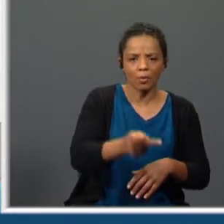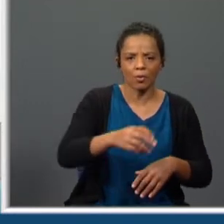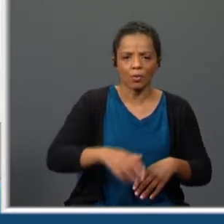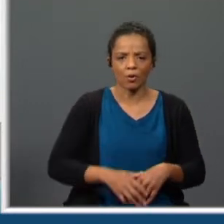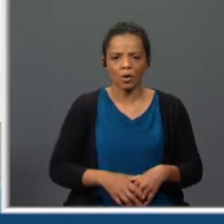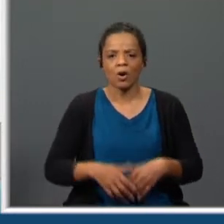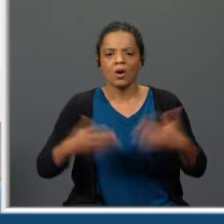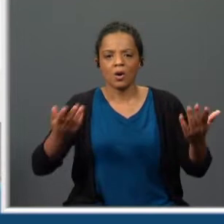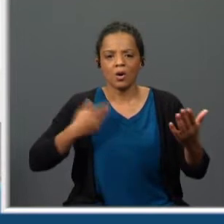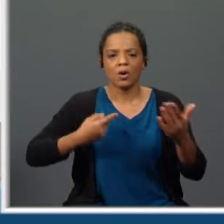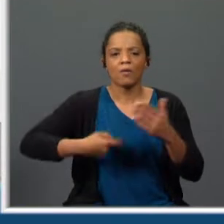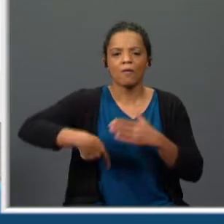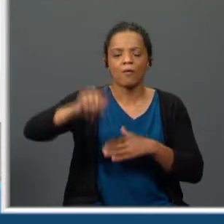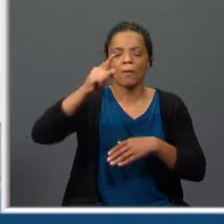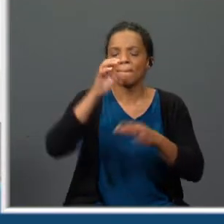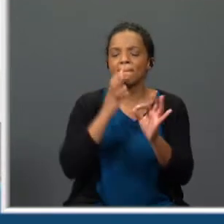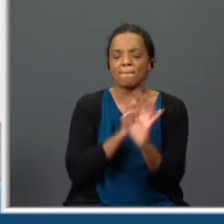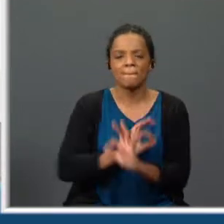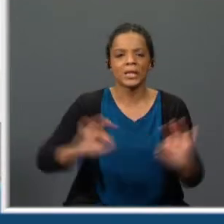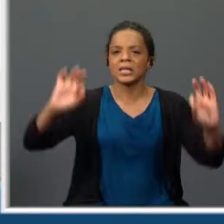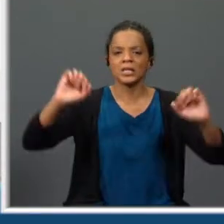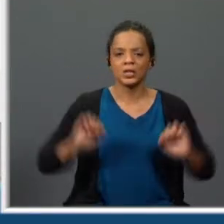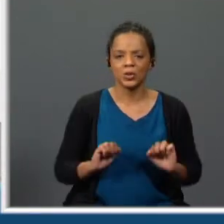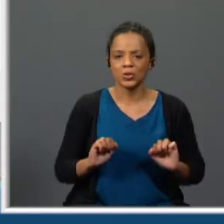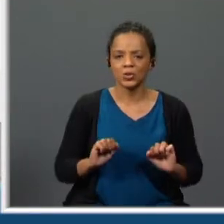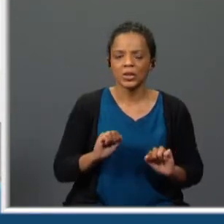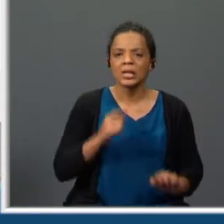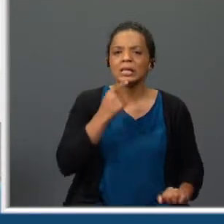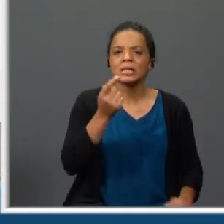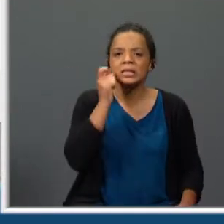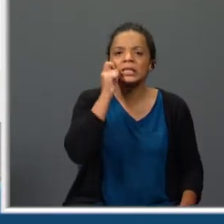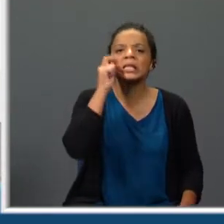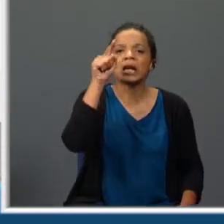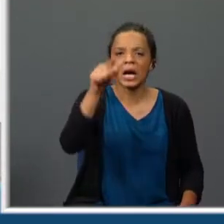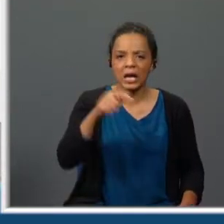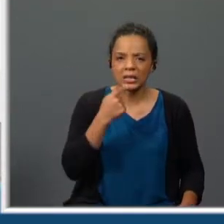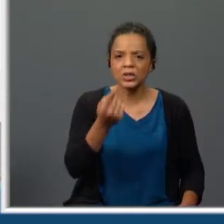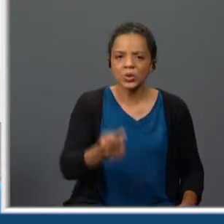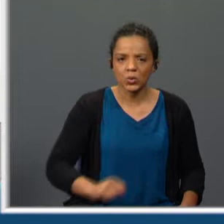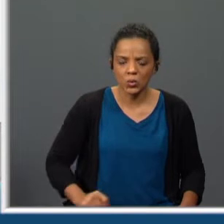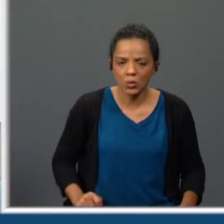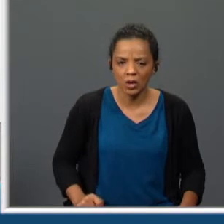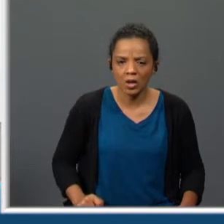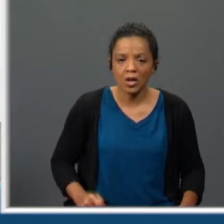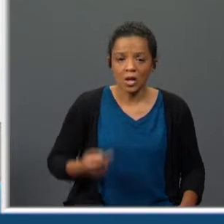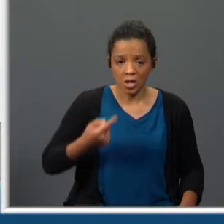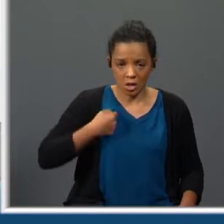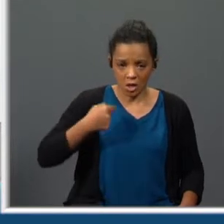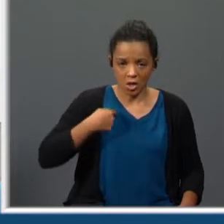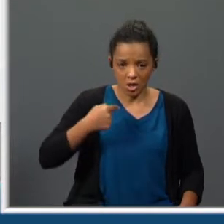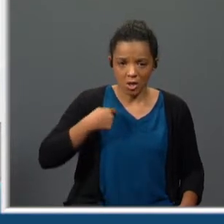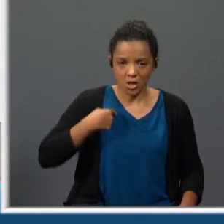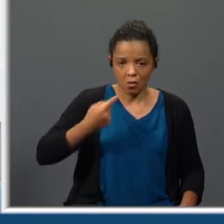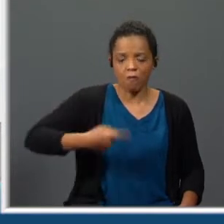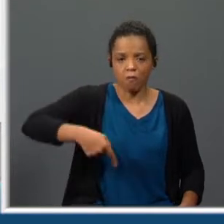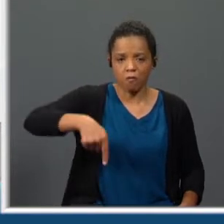vou para o paraíso e quem te diz a ti isso? lei de ir desta